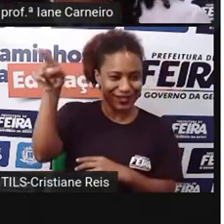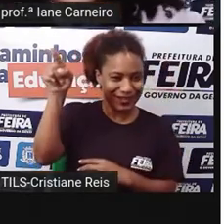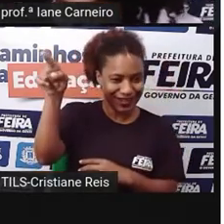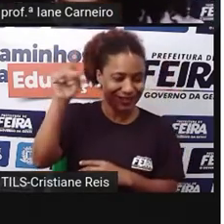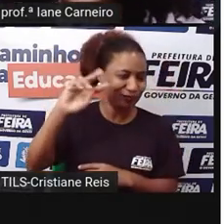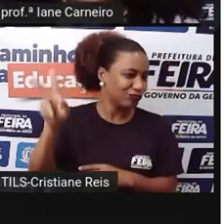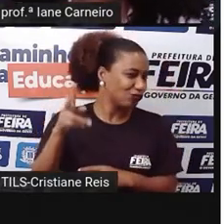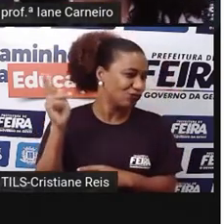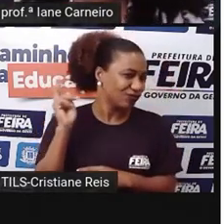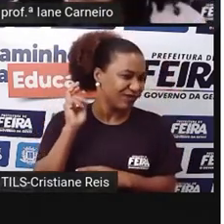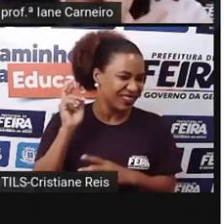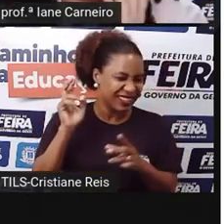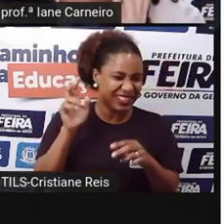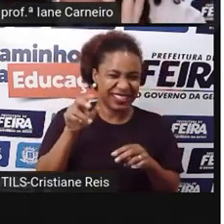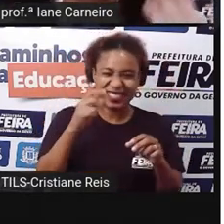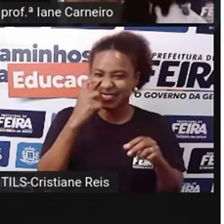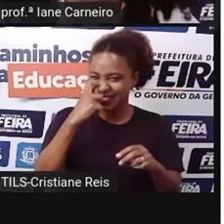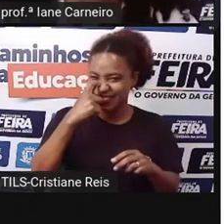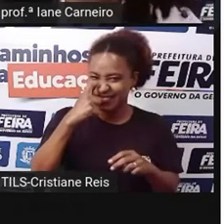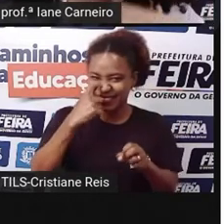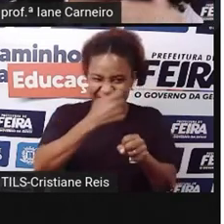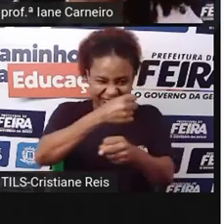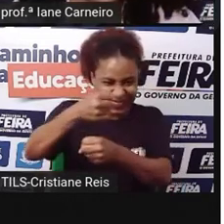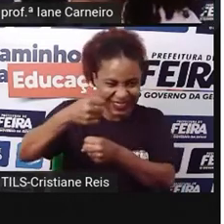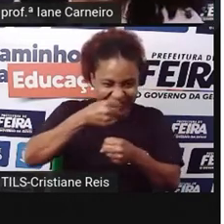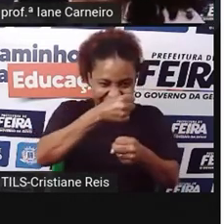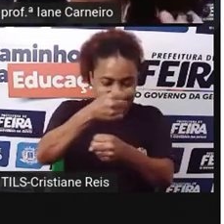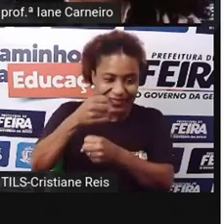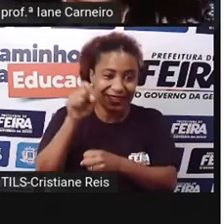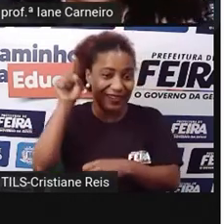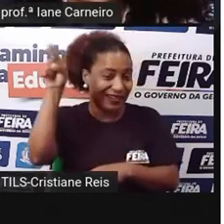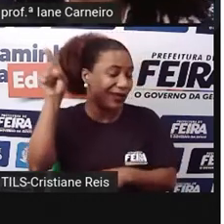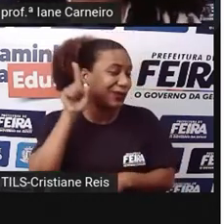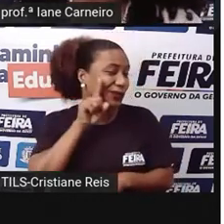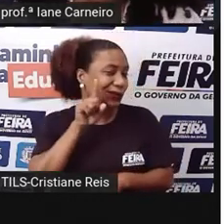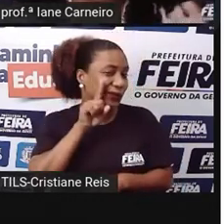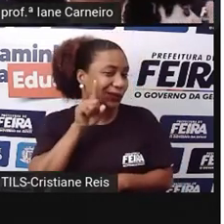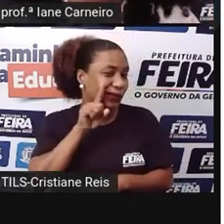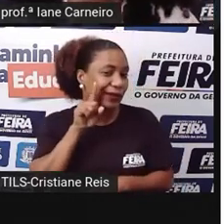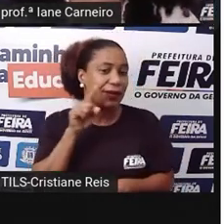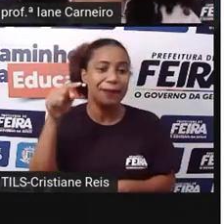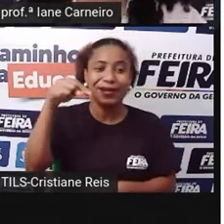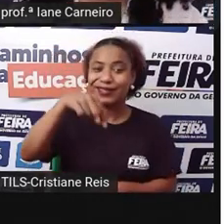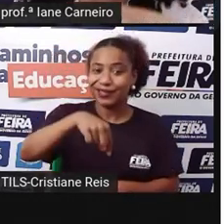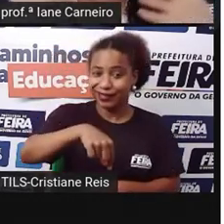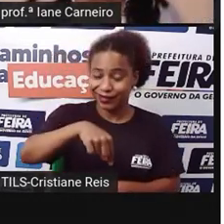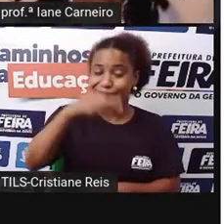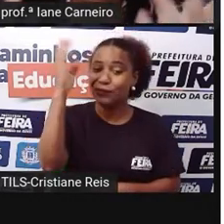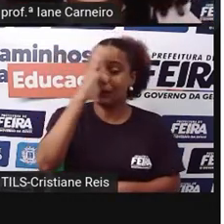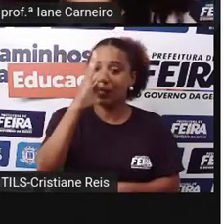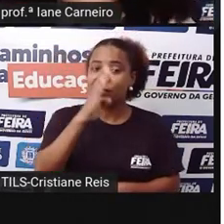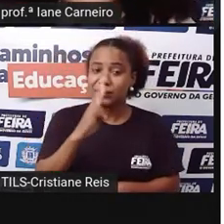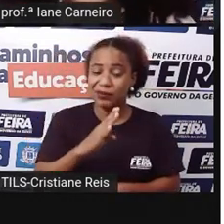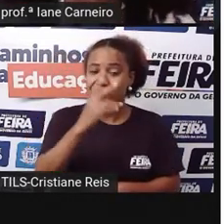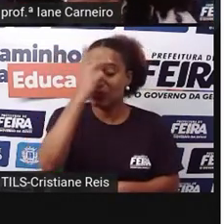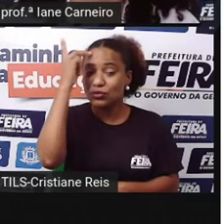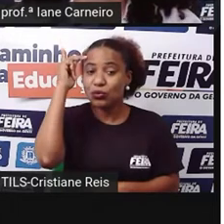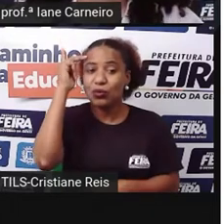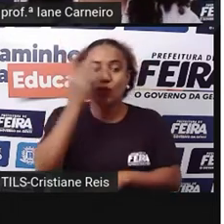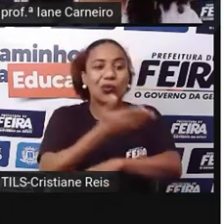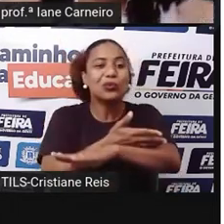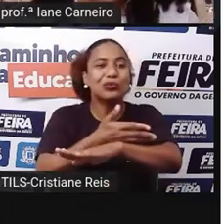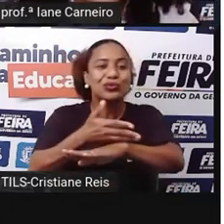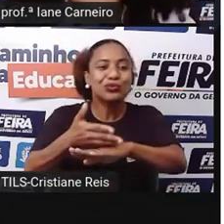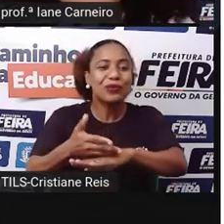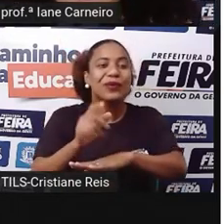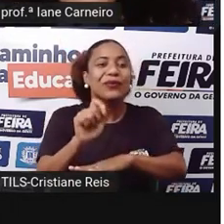nos Estados Unidos, né? Nada contra o Halloween. Mas aqui no Brasil a gente tem um personagem, né? Do nosso folclore brasileiro